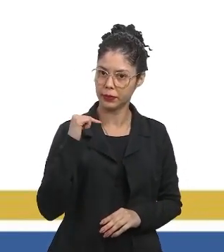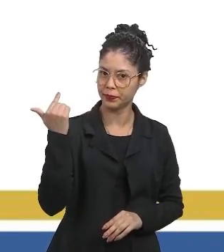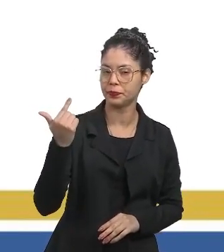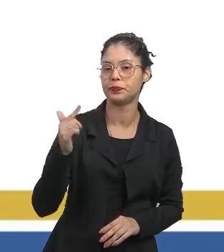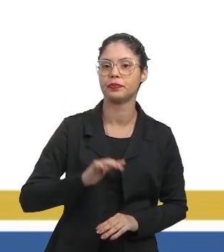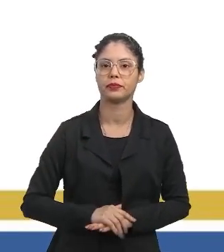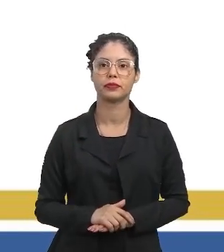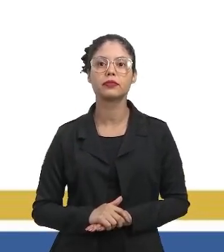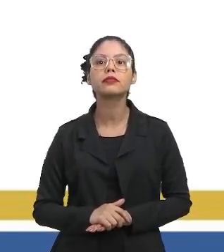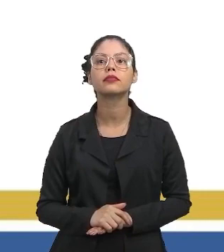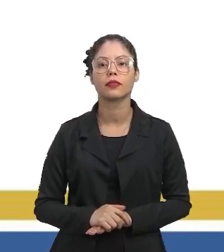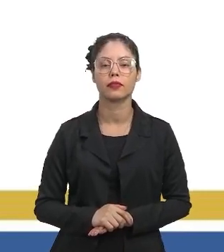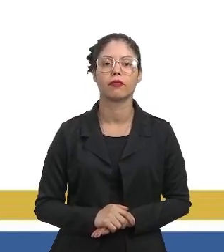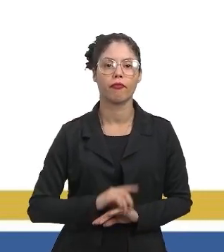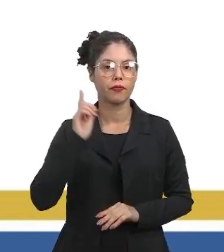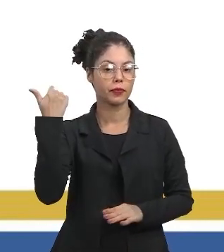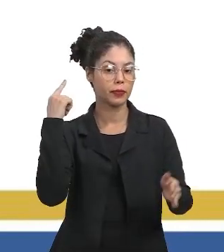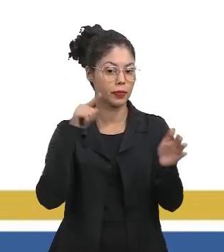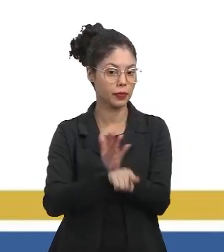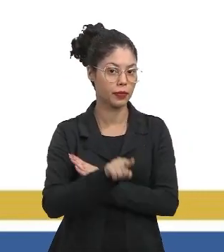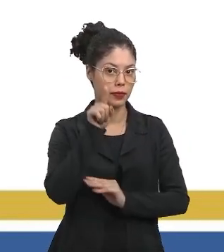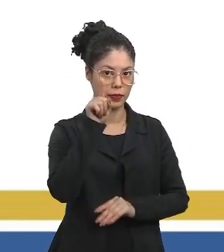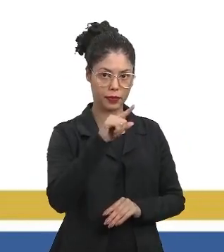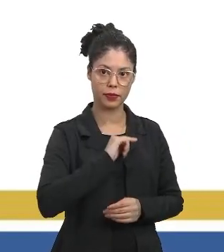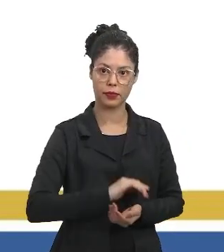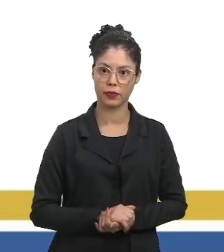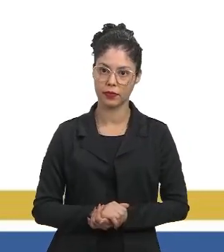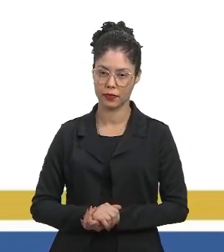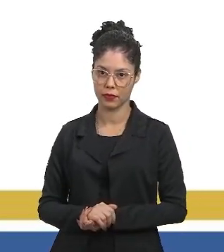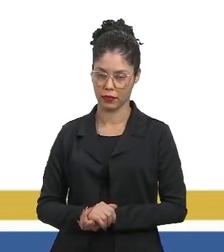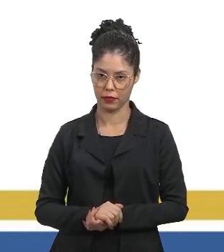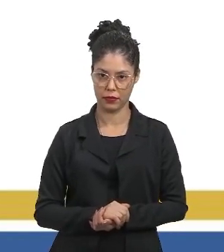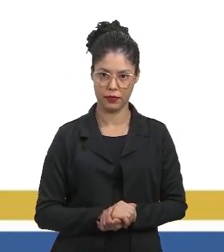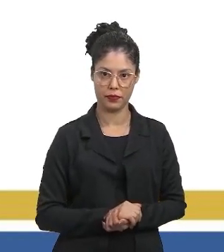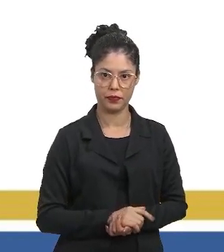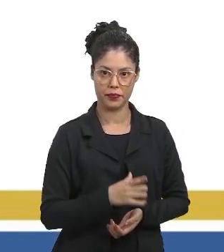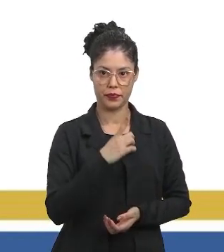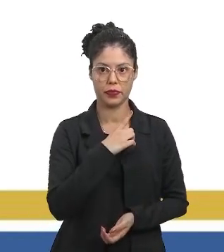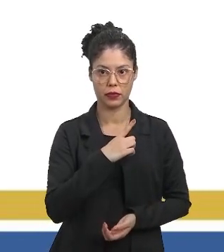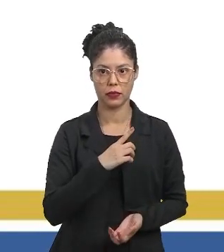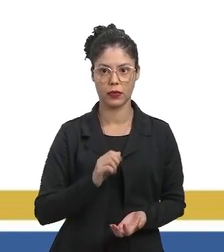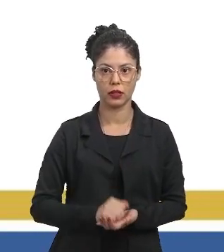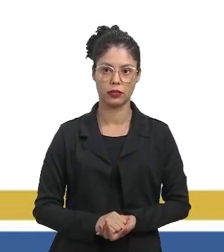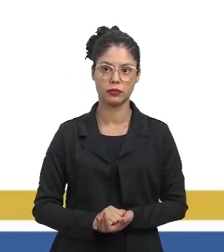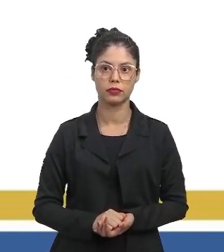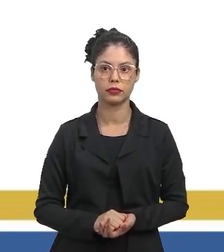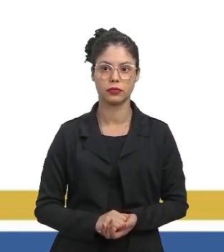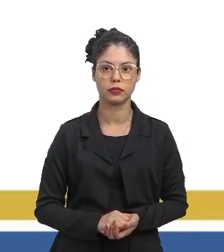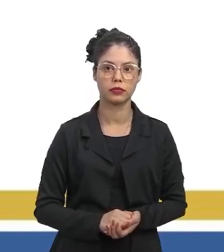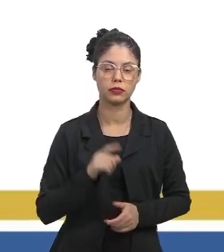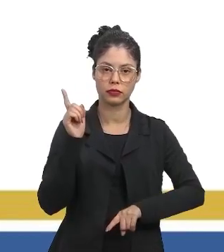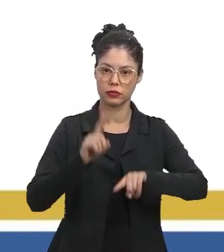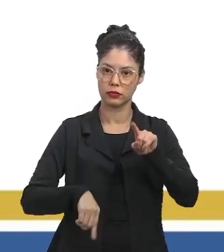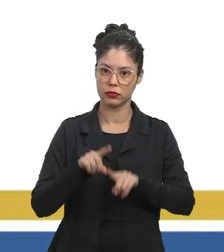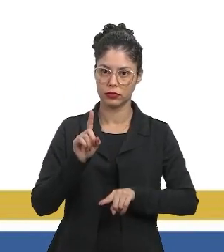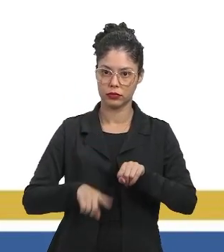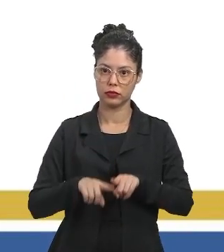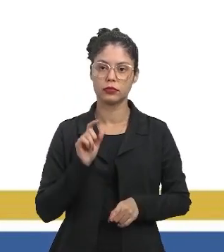próxima. A próxima questão que eu coloquei para vocês aqui, ela está no material